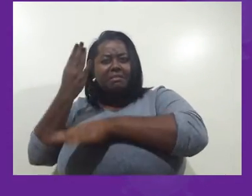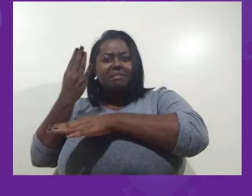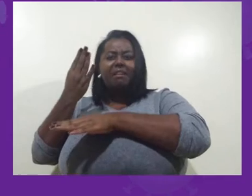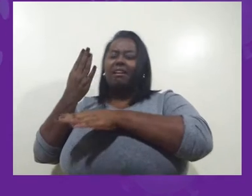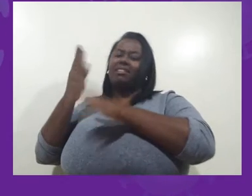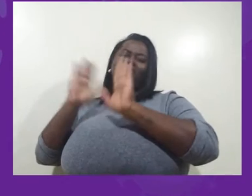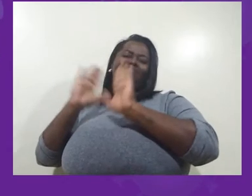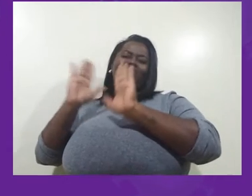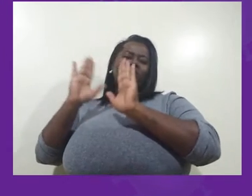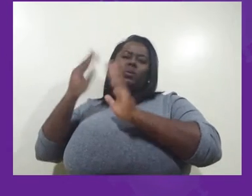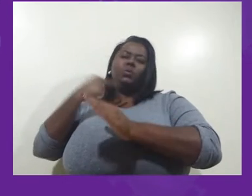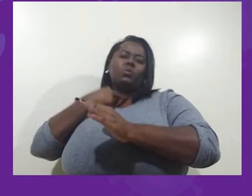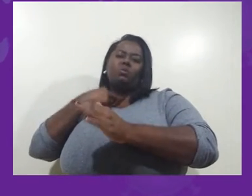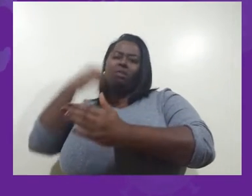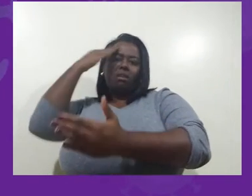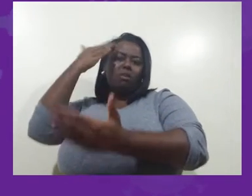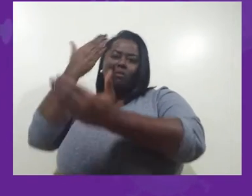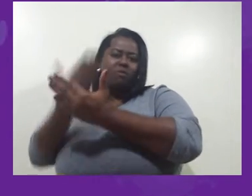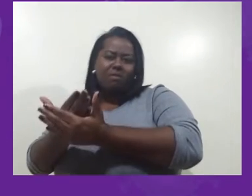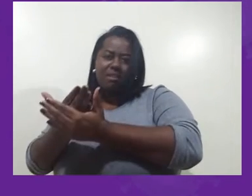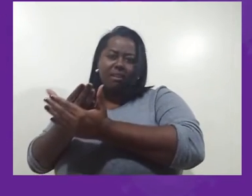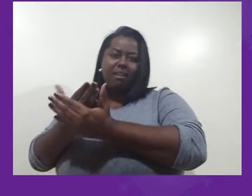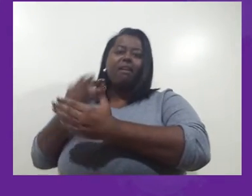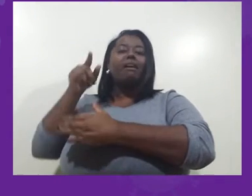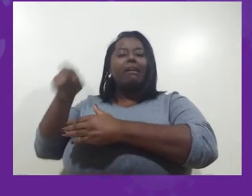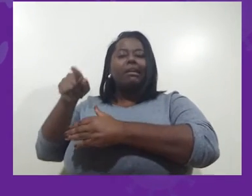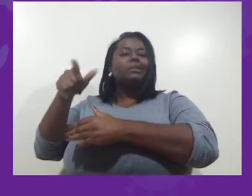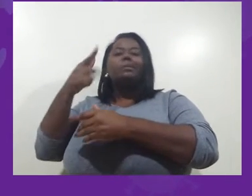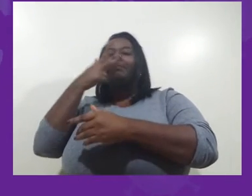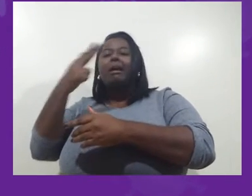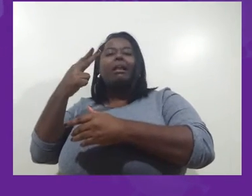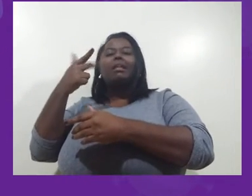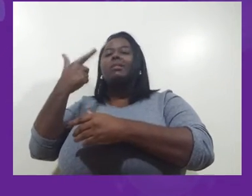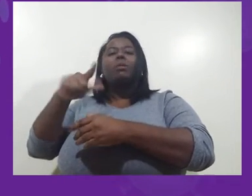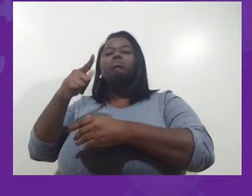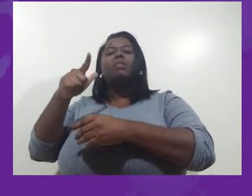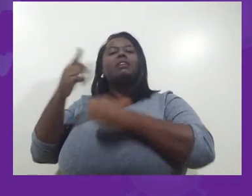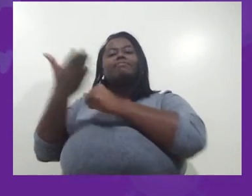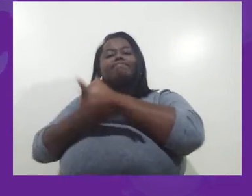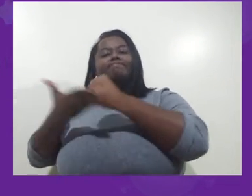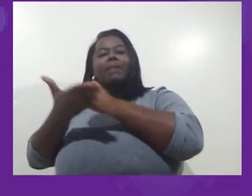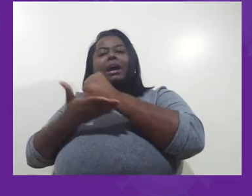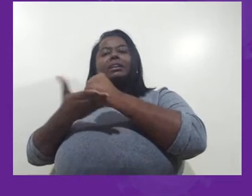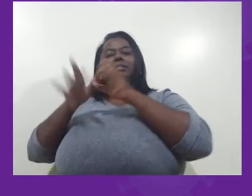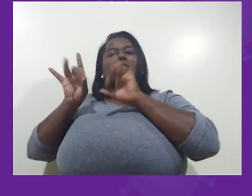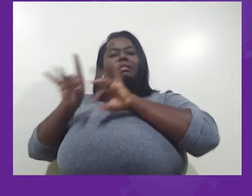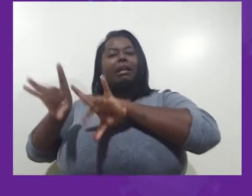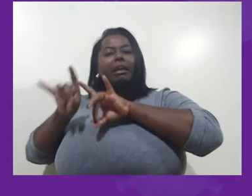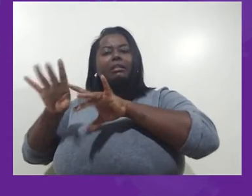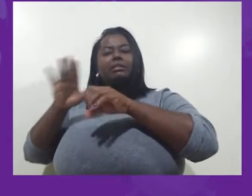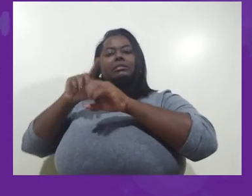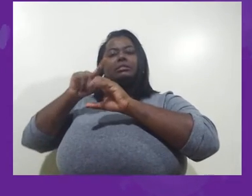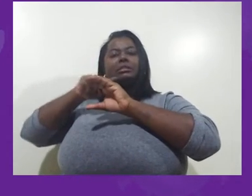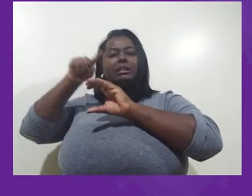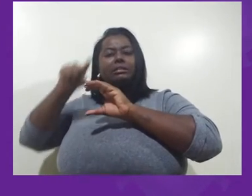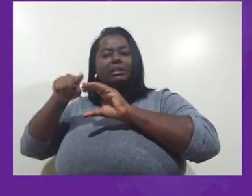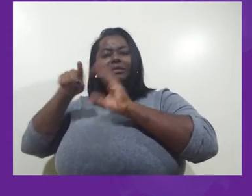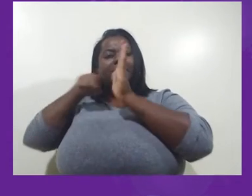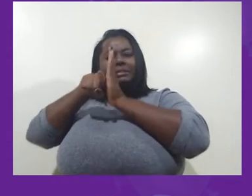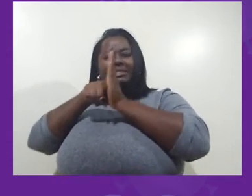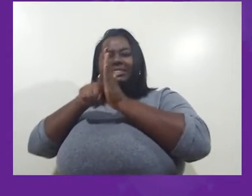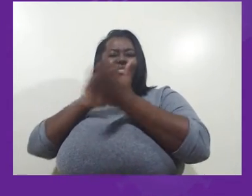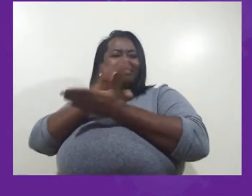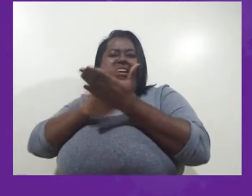de mensagem, não. Porque ela é uma mensagem sem nenhum fundamento técnico ou científico. Talvez uma